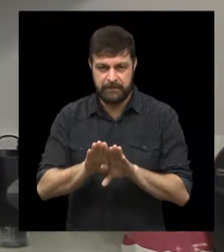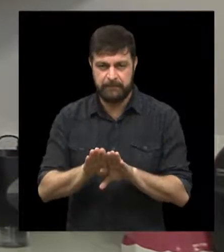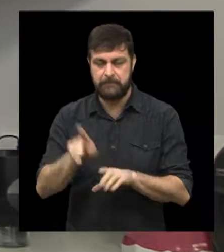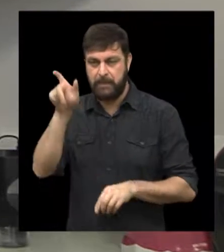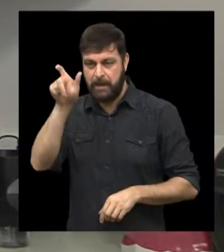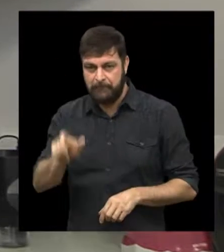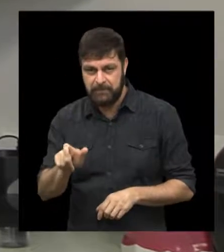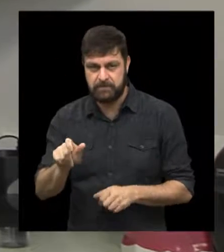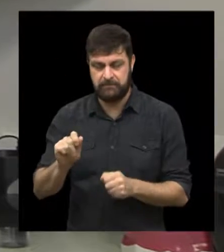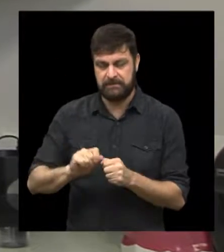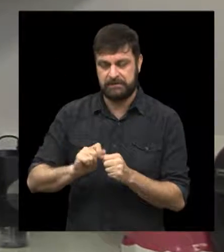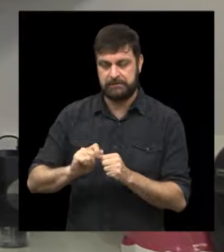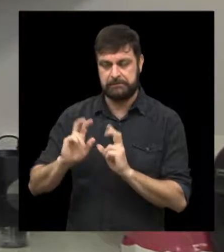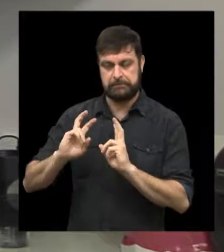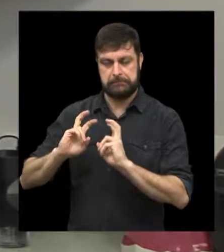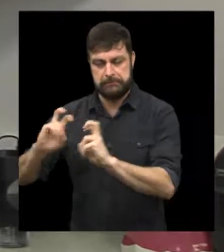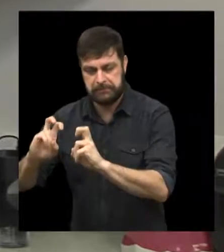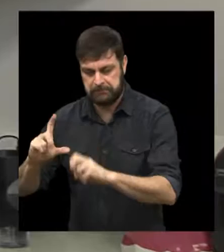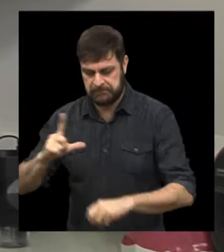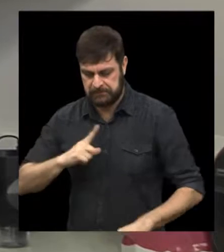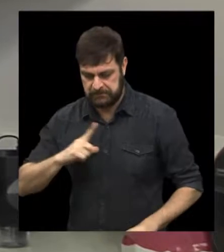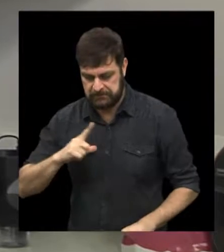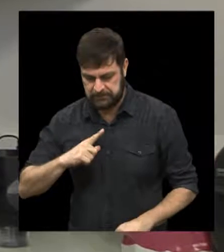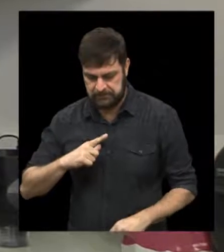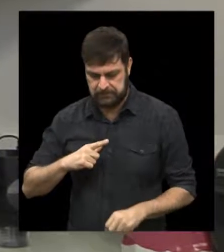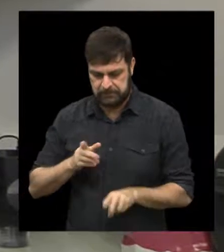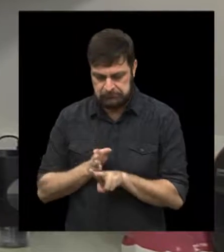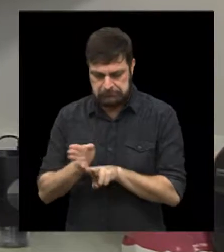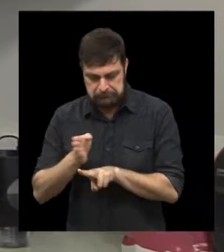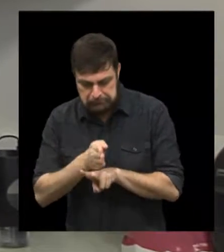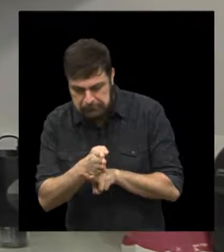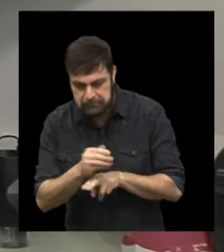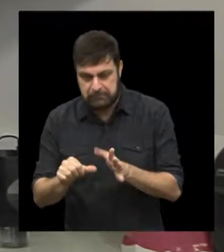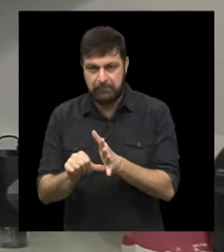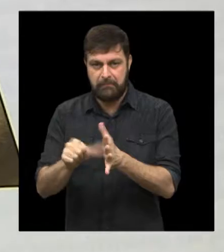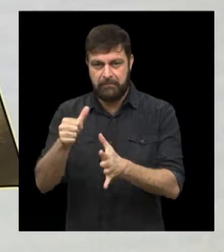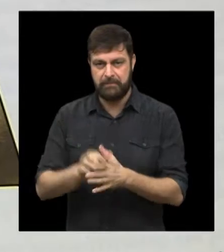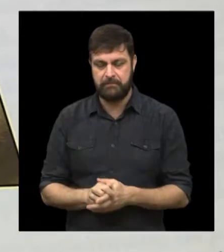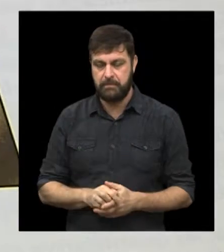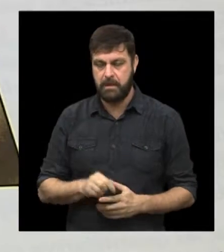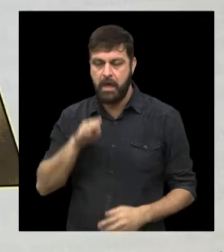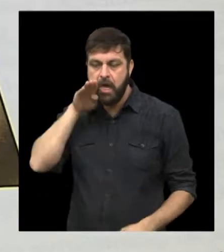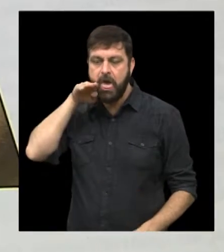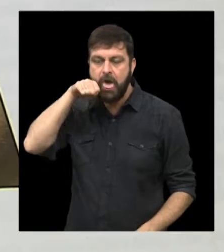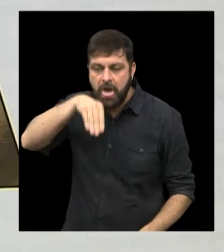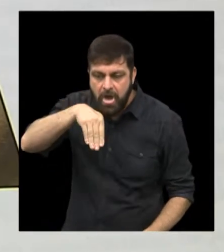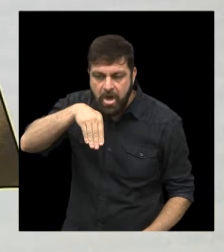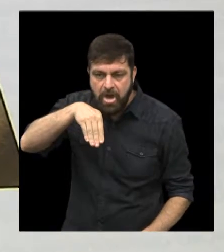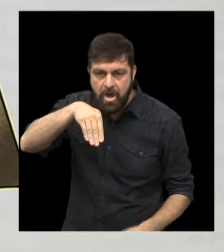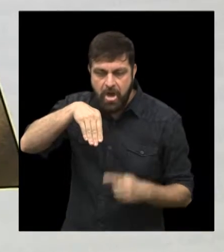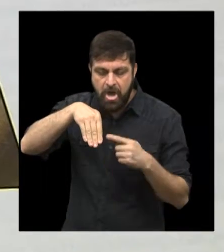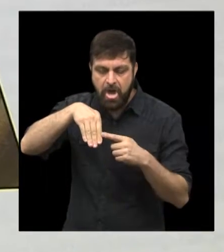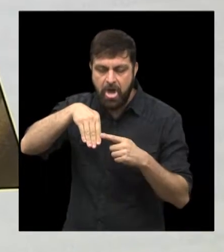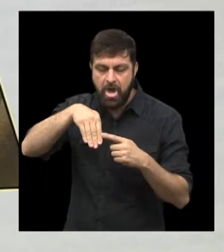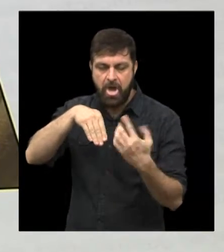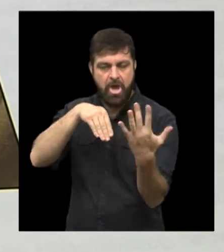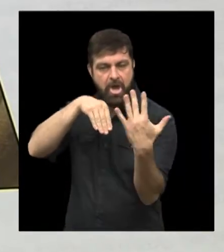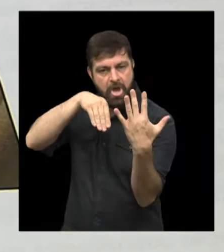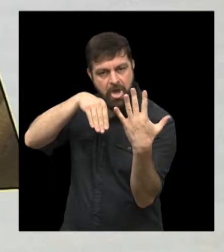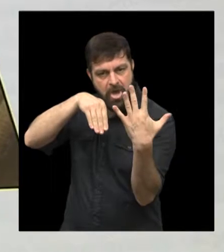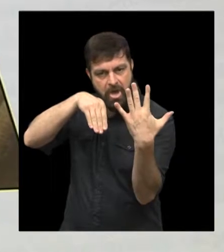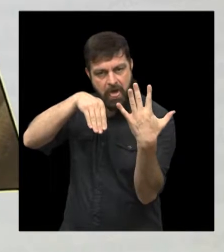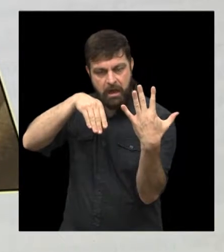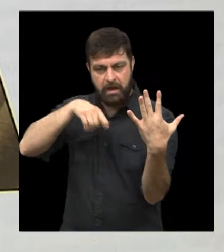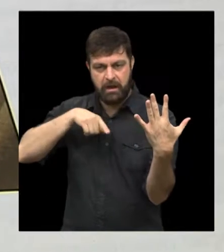indício para você saber se você tem essas duas causas é, primeiro, colocando a língua exageradamente para fora, em frente ao